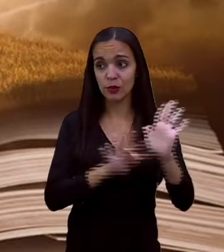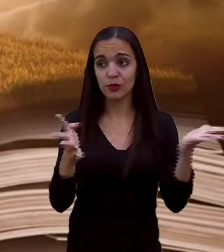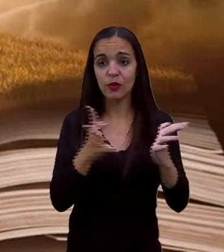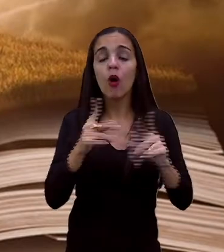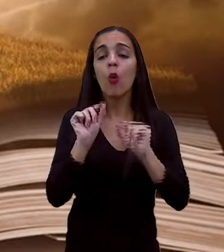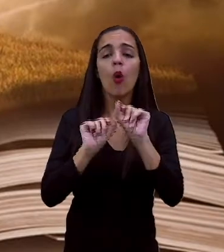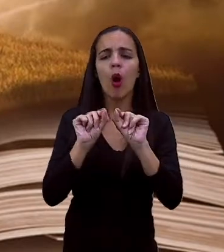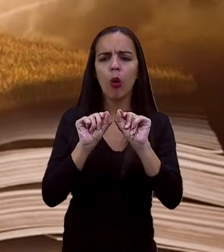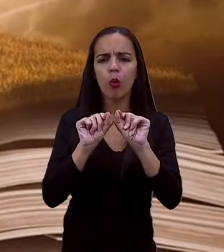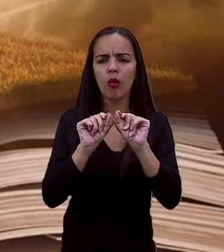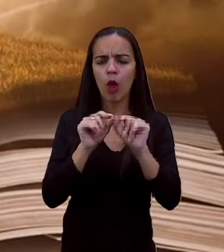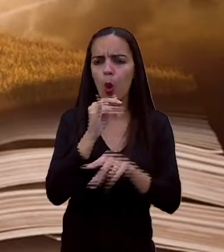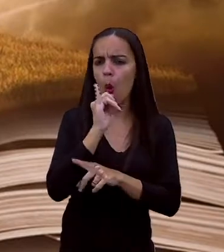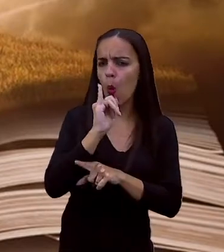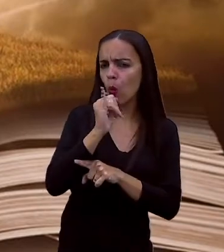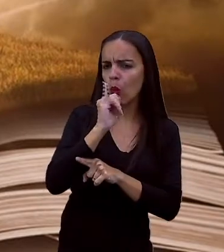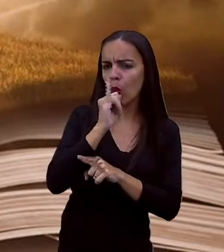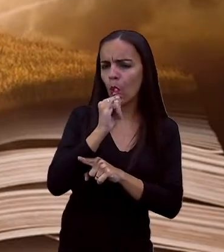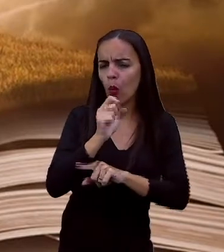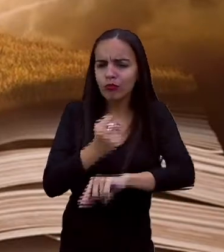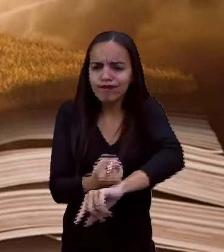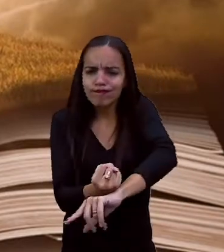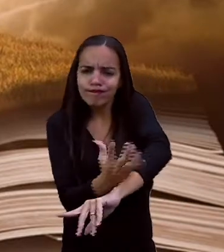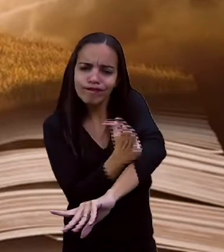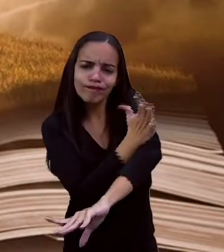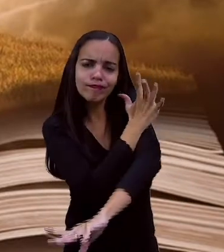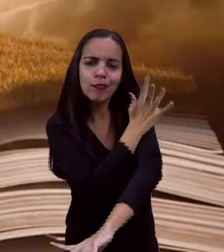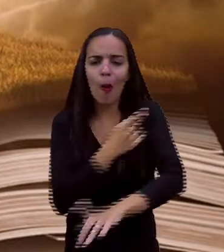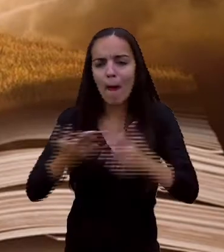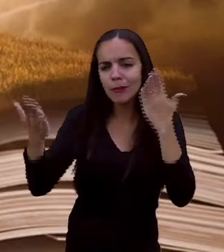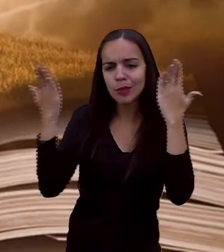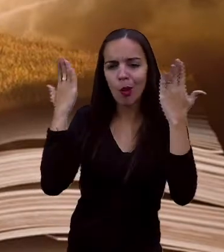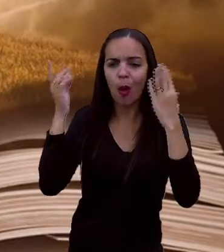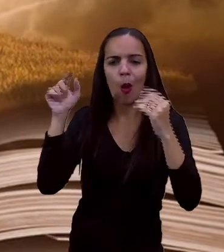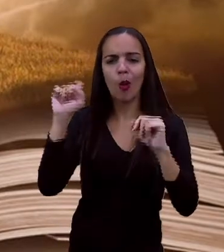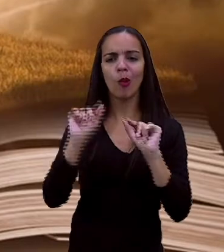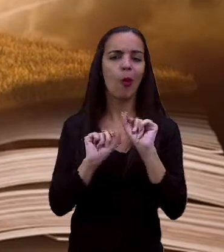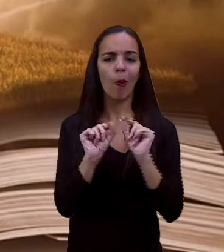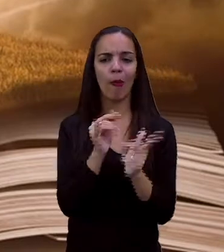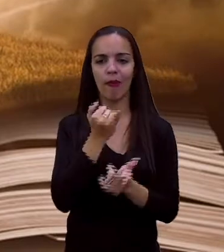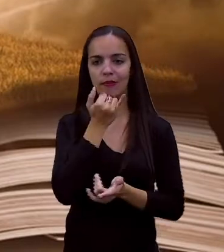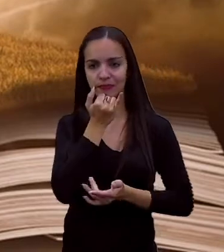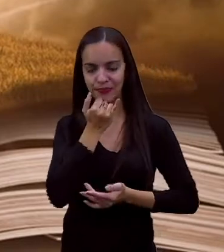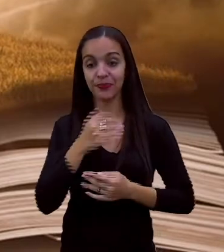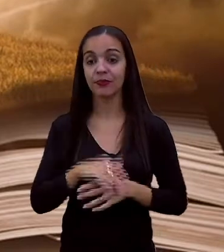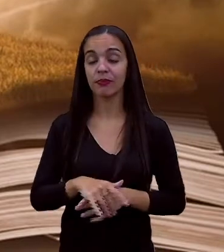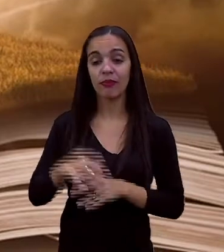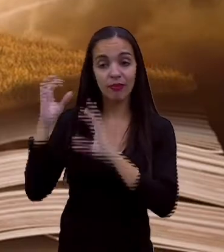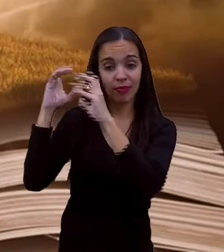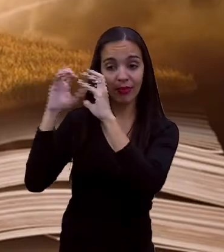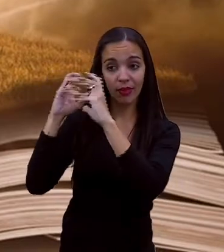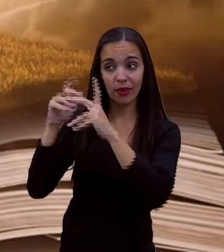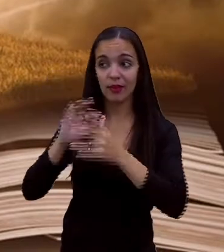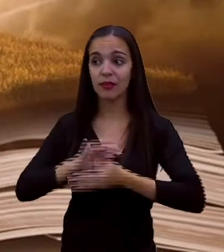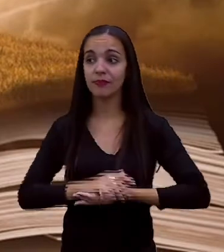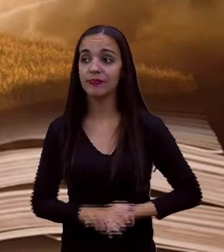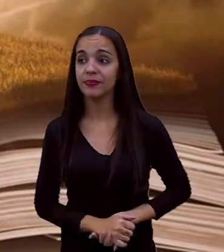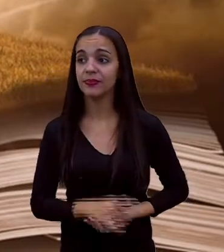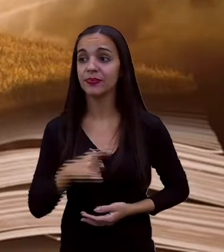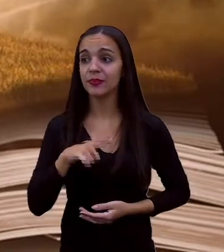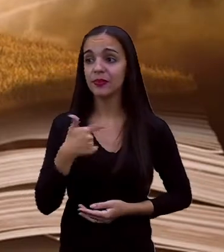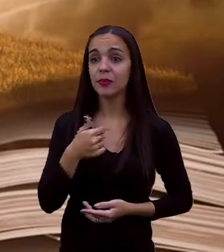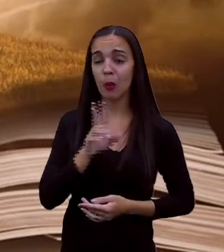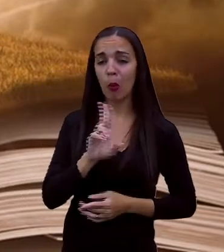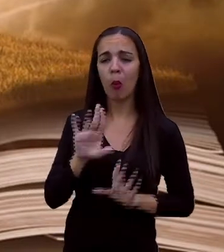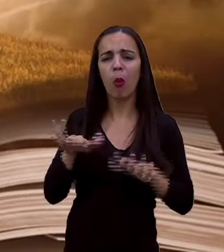conto psicológico, nós vamos ver que isso é bem mais profundo. É como se... como não? É